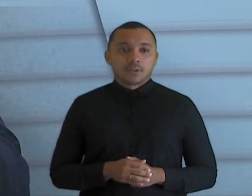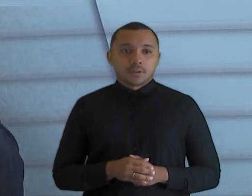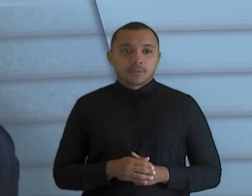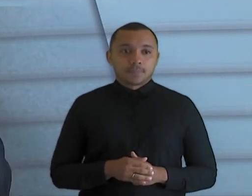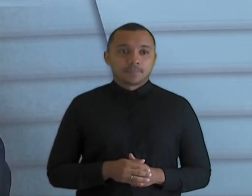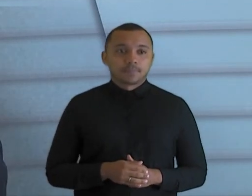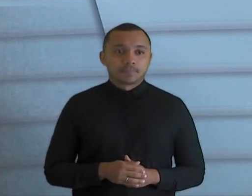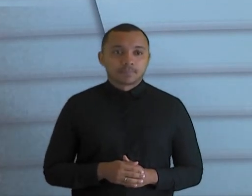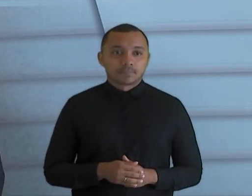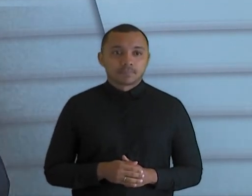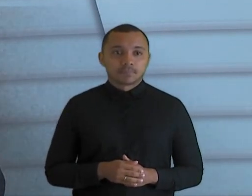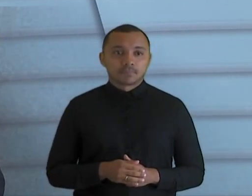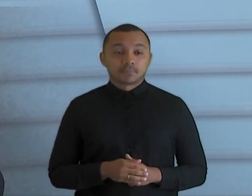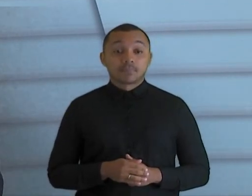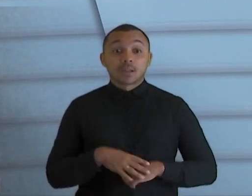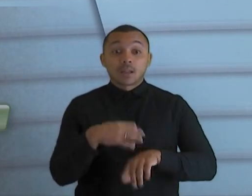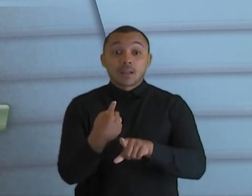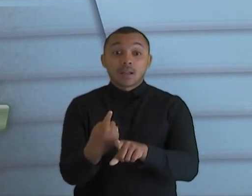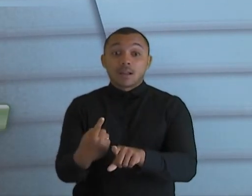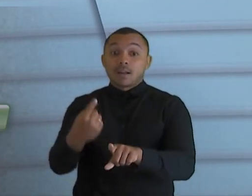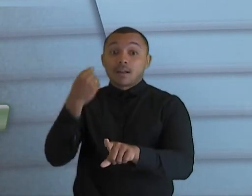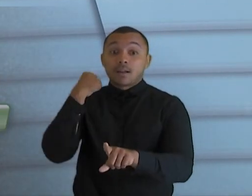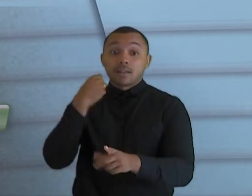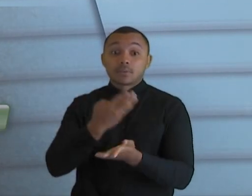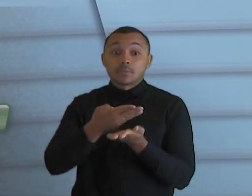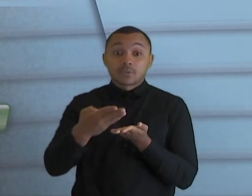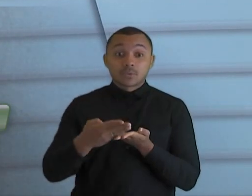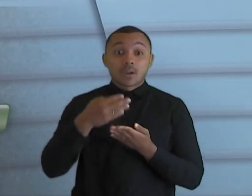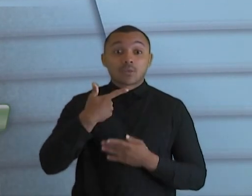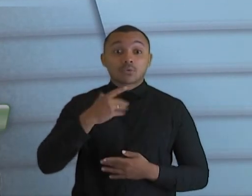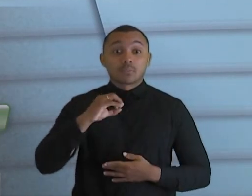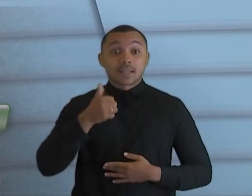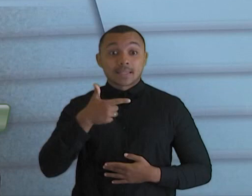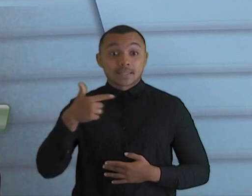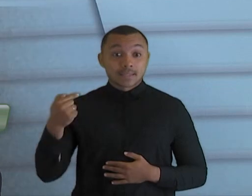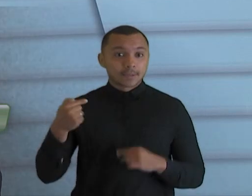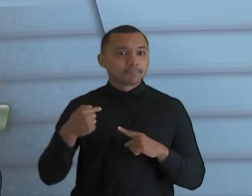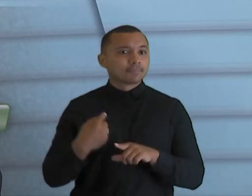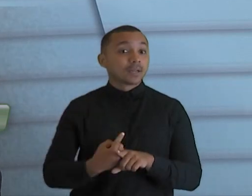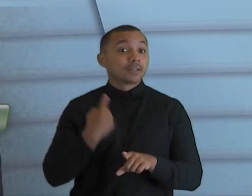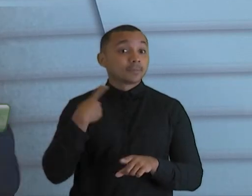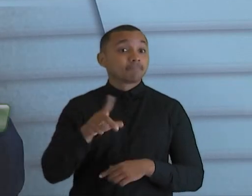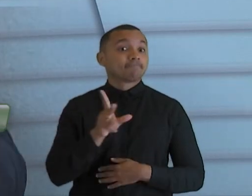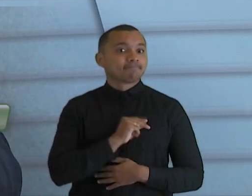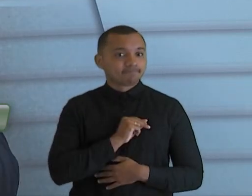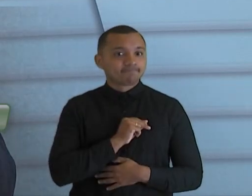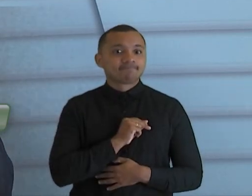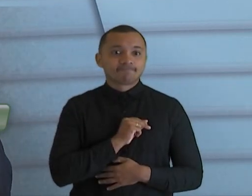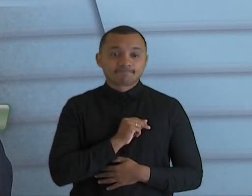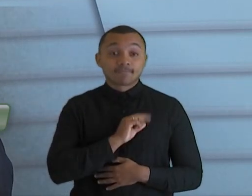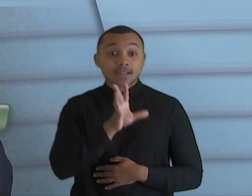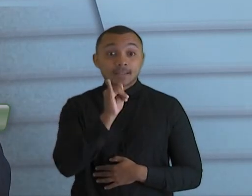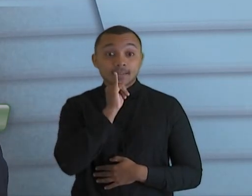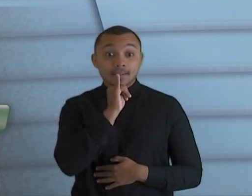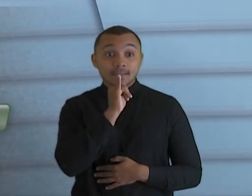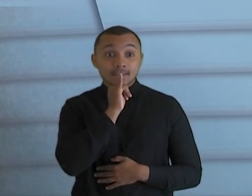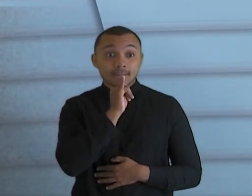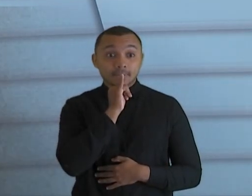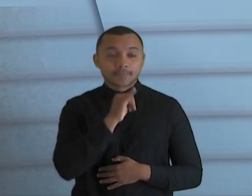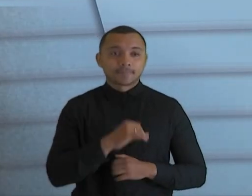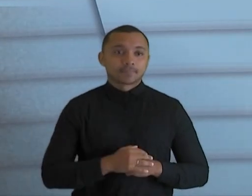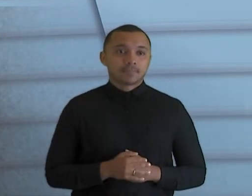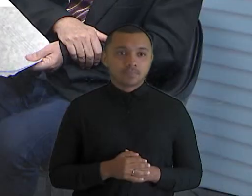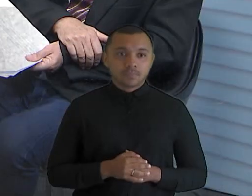incorporação ocorreu, a extinção do TCM ocorreu em 2017. Realmente, na época, foi algo impactante. Se a gente extinguiu um tribunal de Contas... já